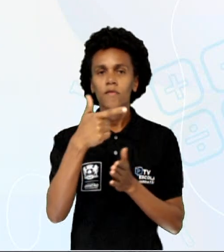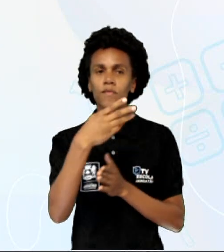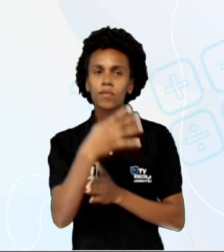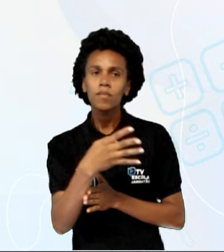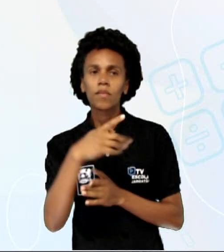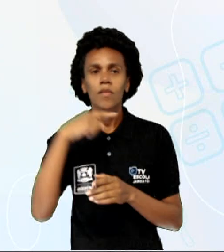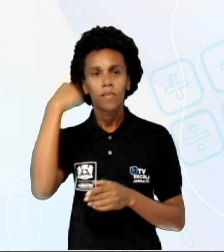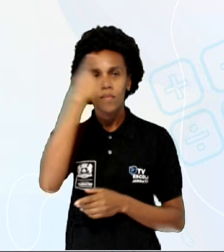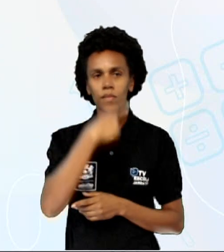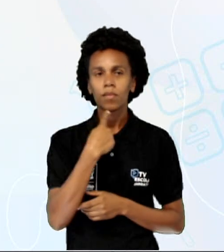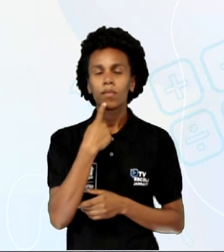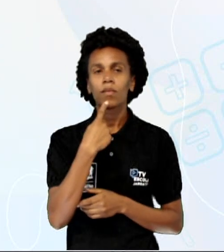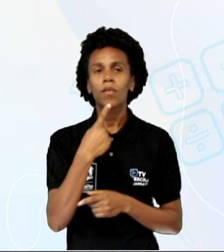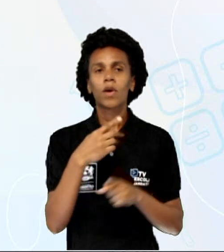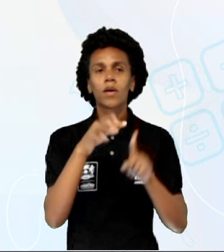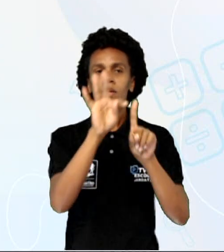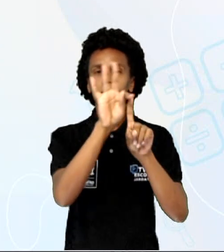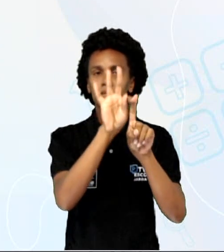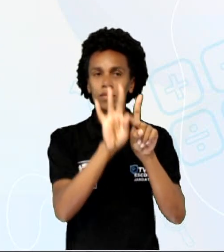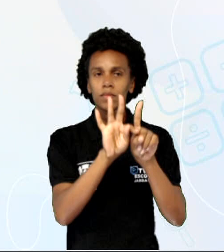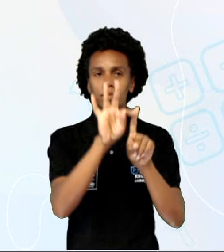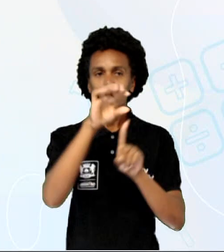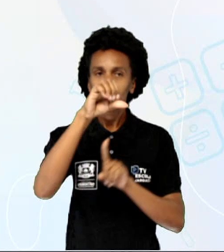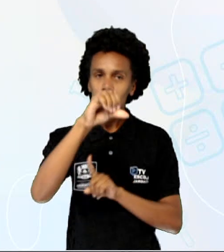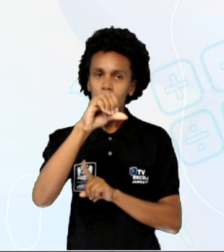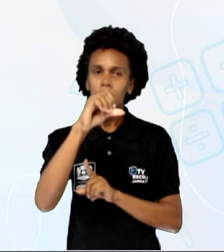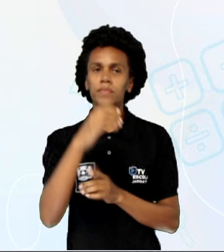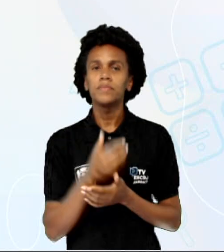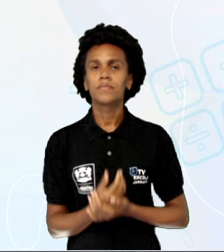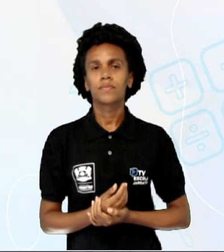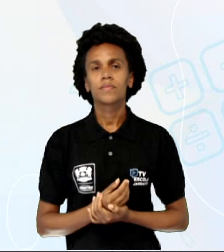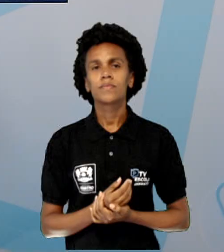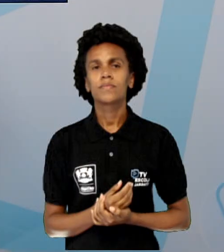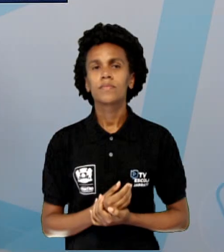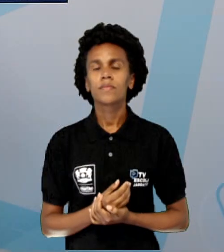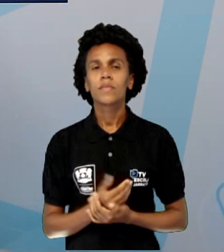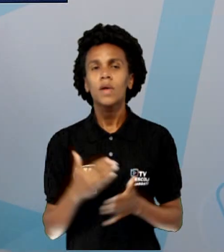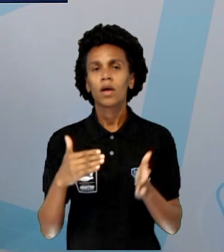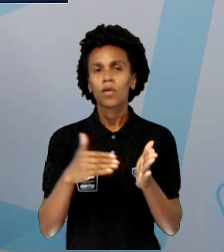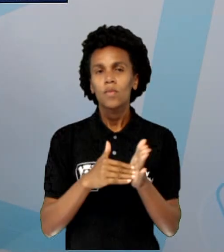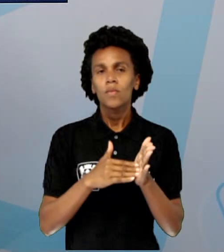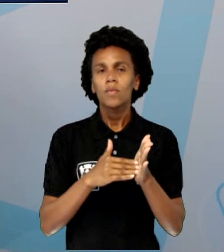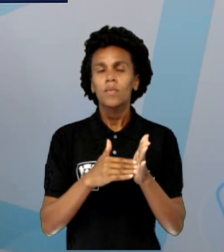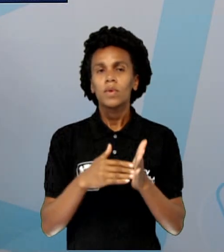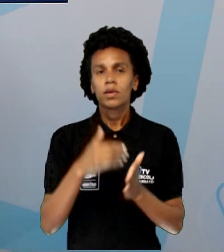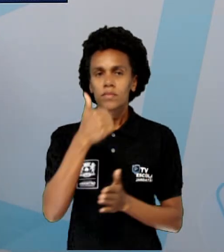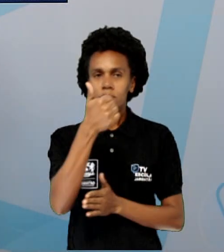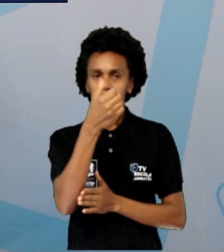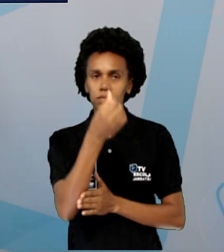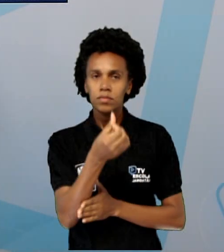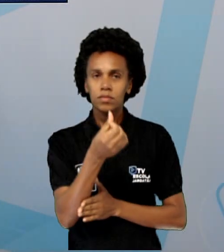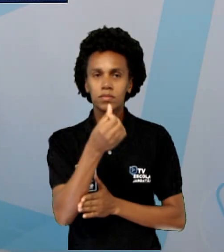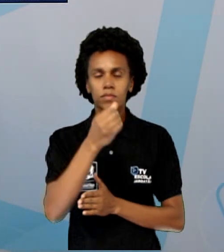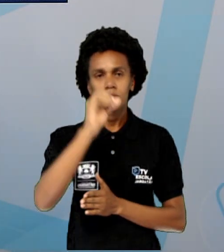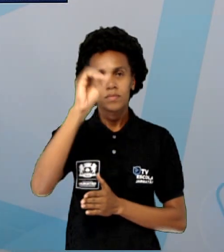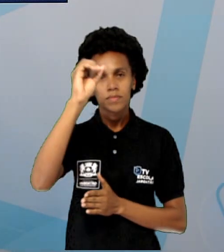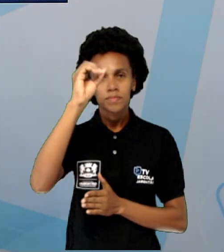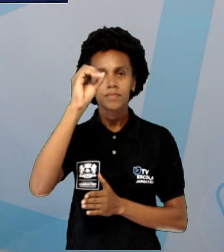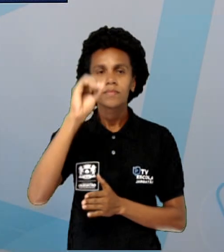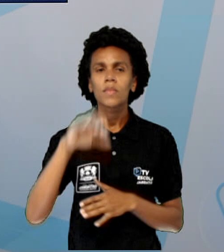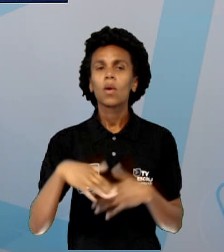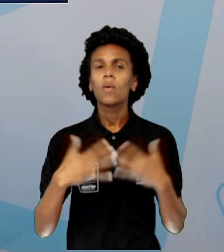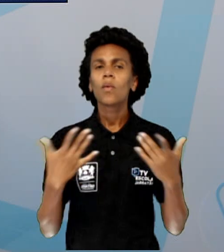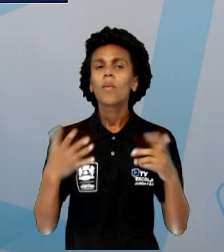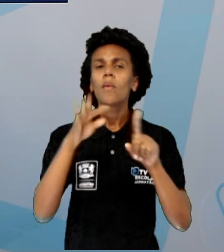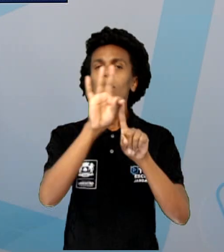Qual era a medida de temperatura às 6 horas desse dia? Bom, a gente viu nas aulas anteriores a